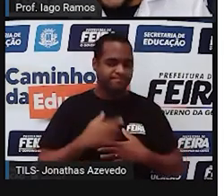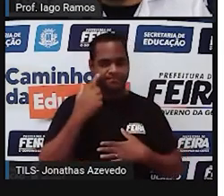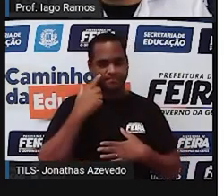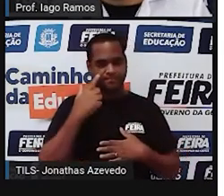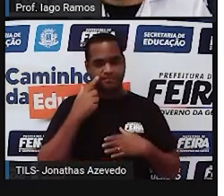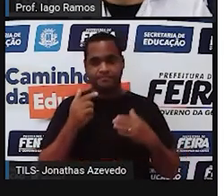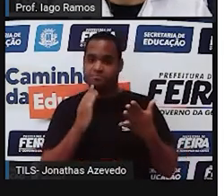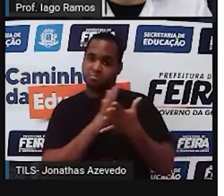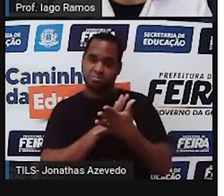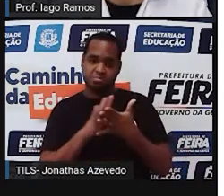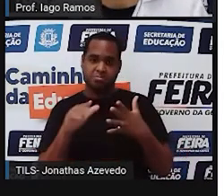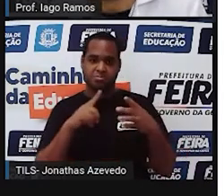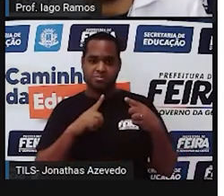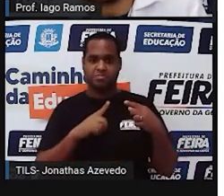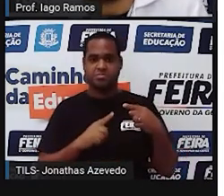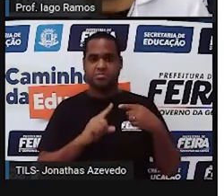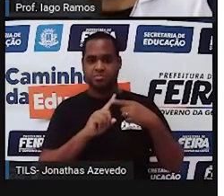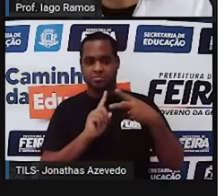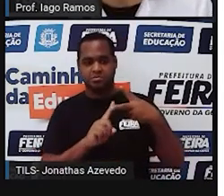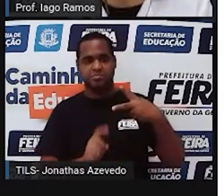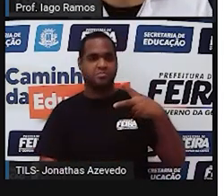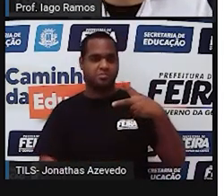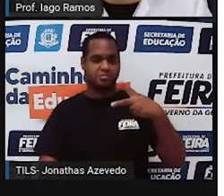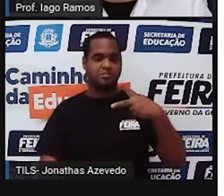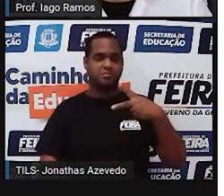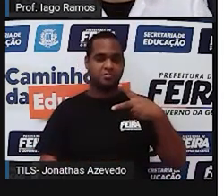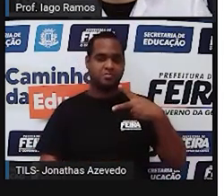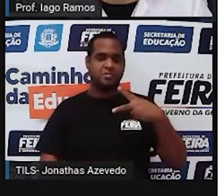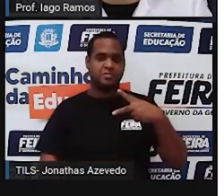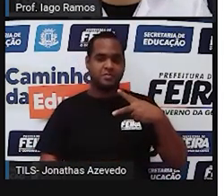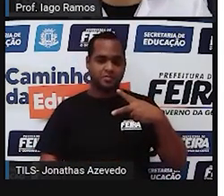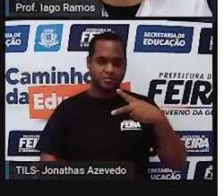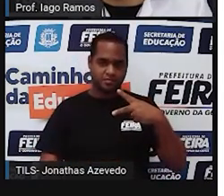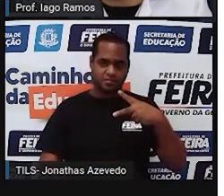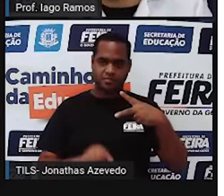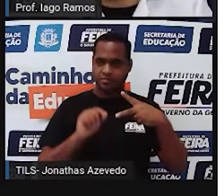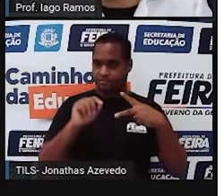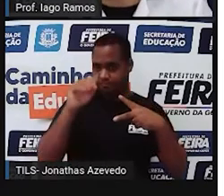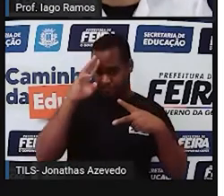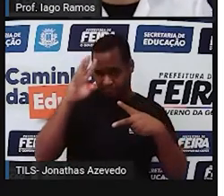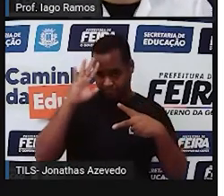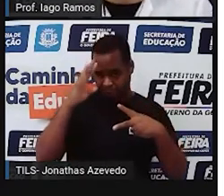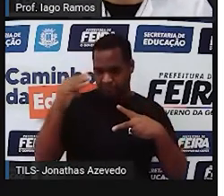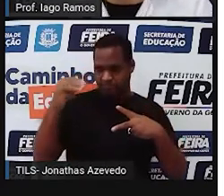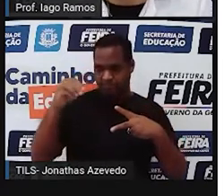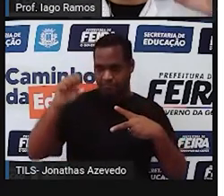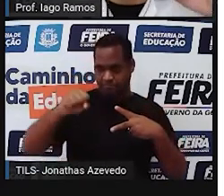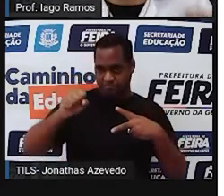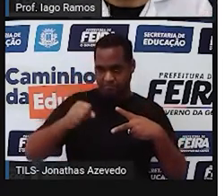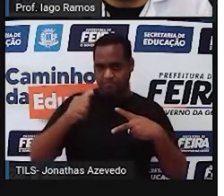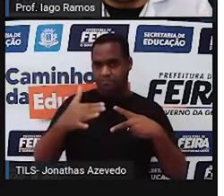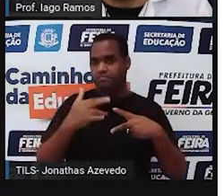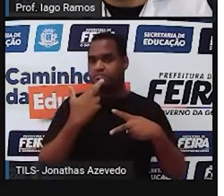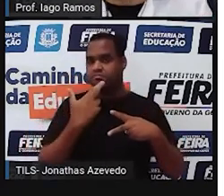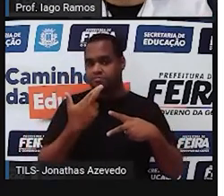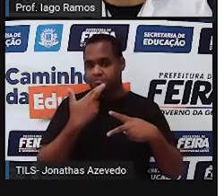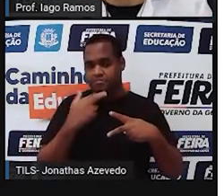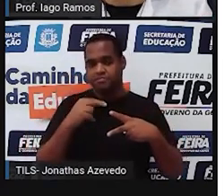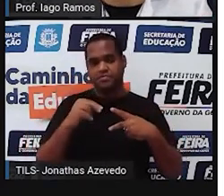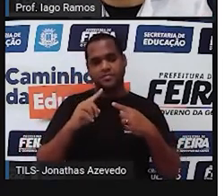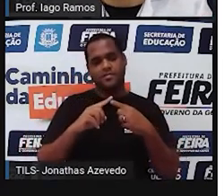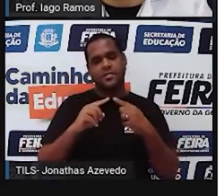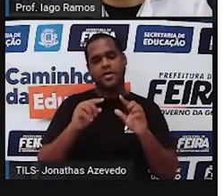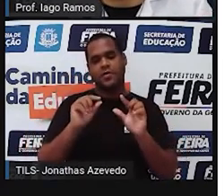dar algumas opções. 30 segundos para você pensar. Para a resposta, grau, a